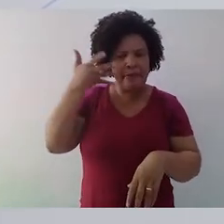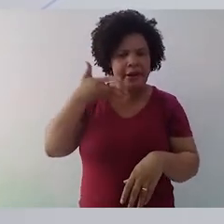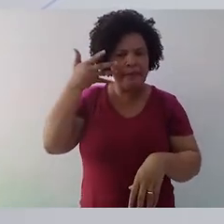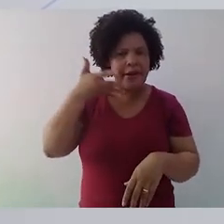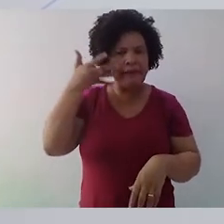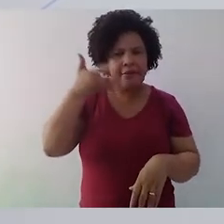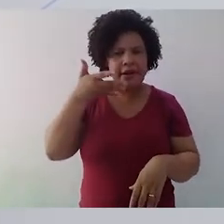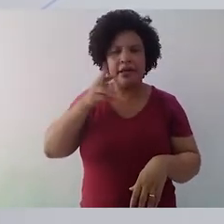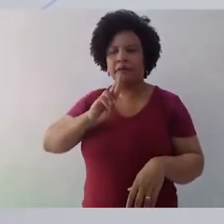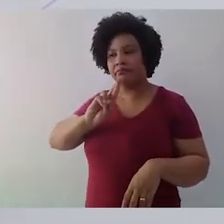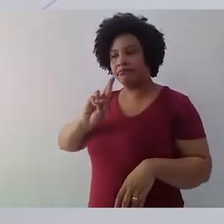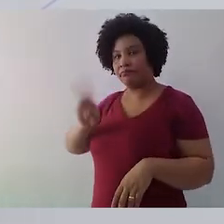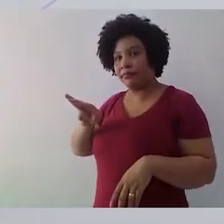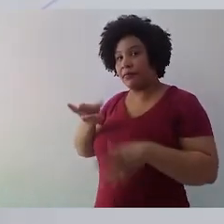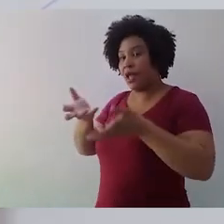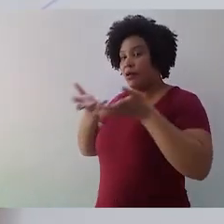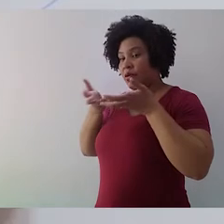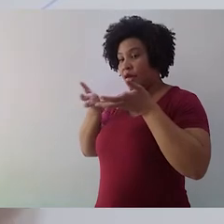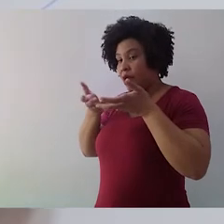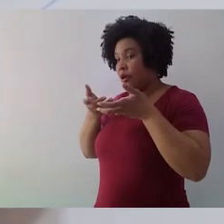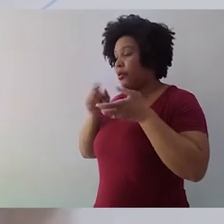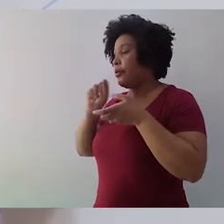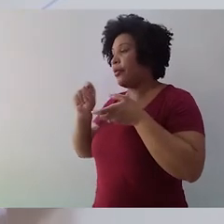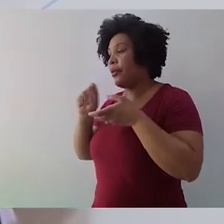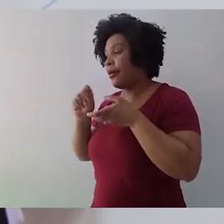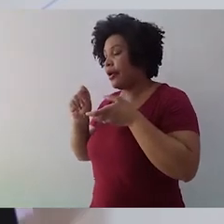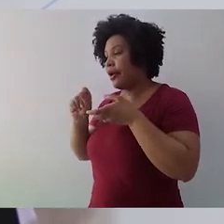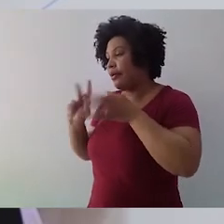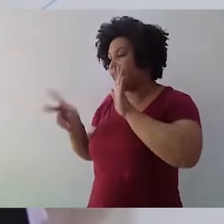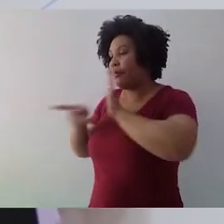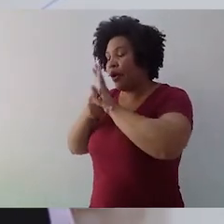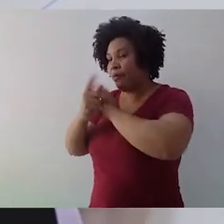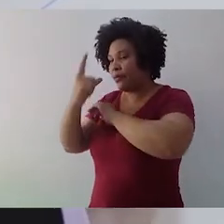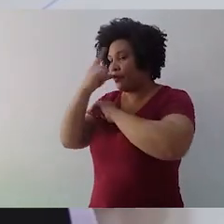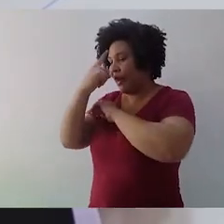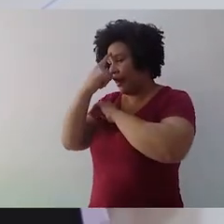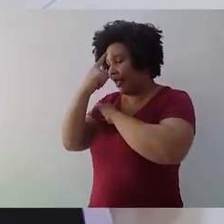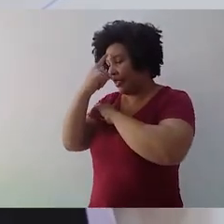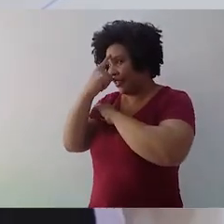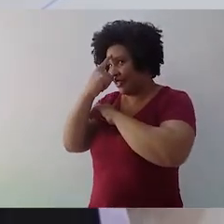formar o ir bônus de quende peritos.